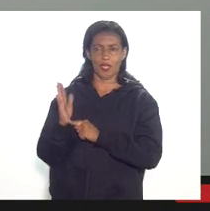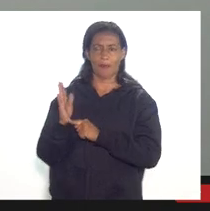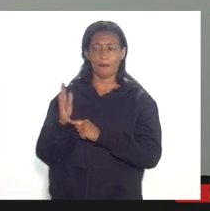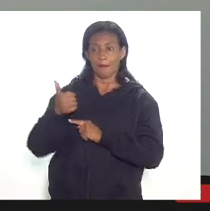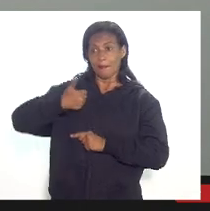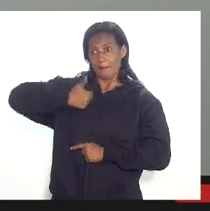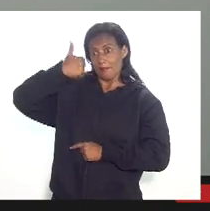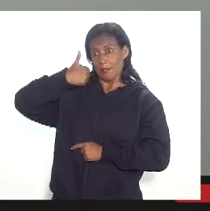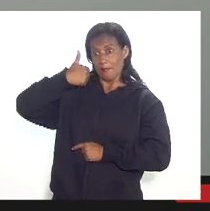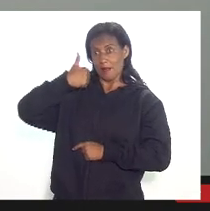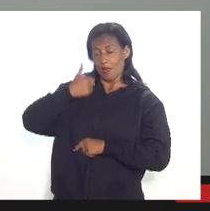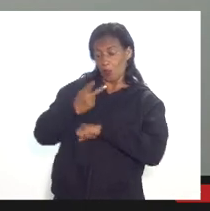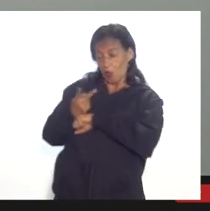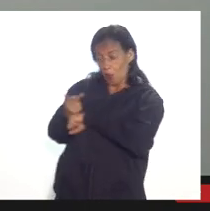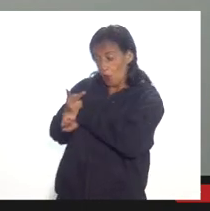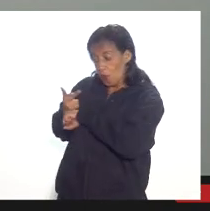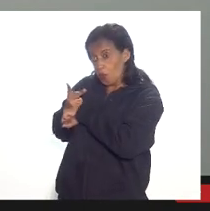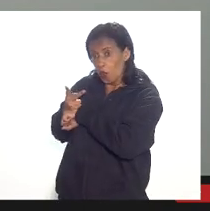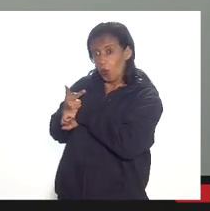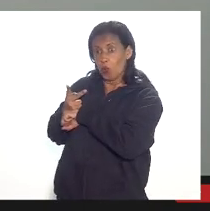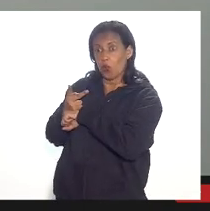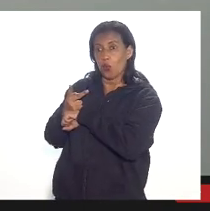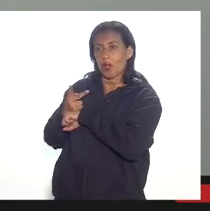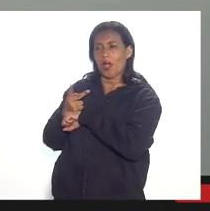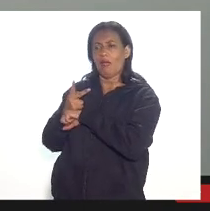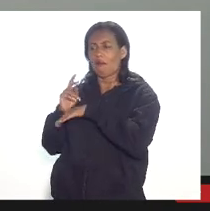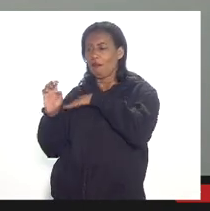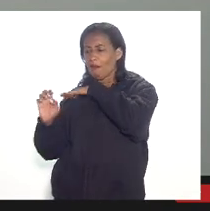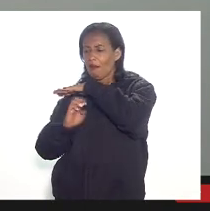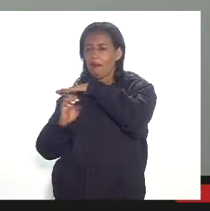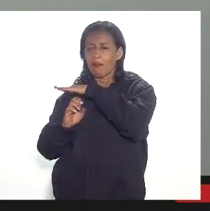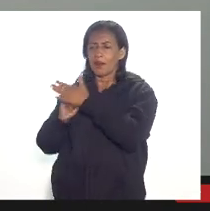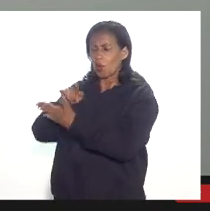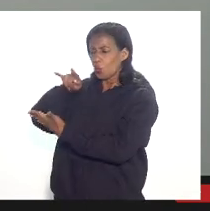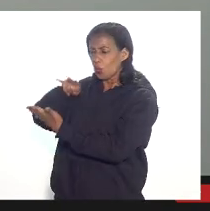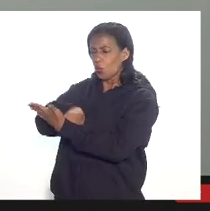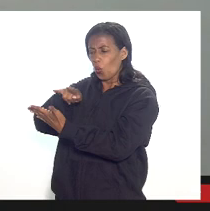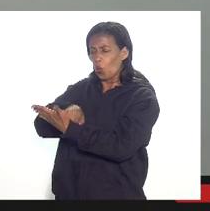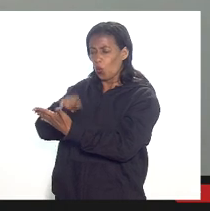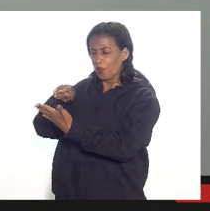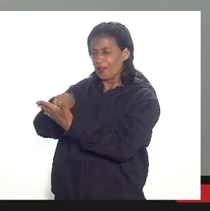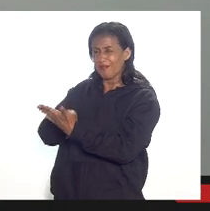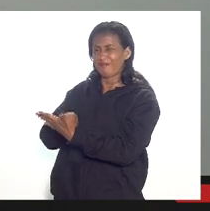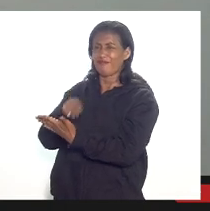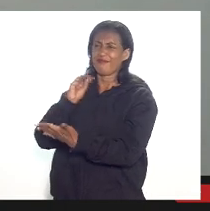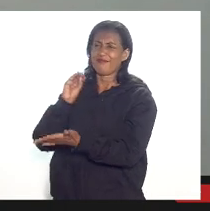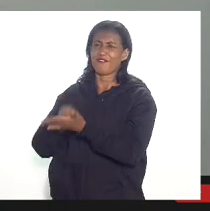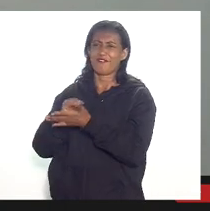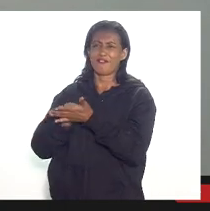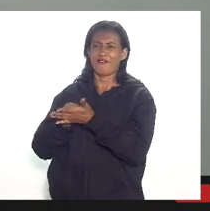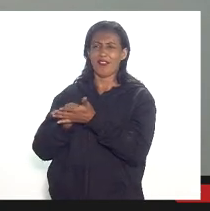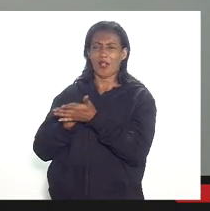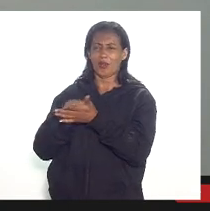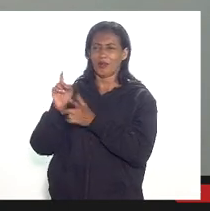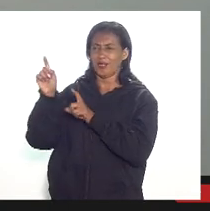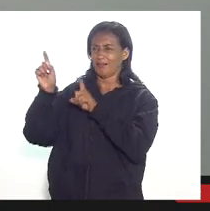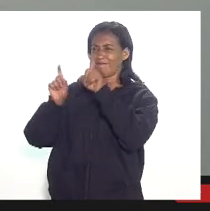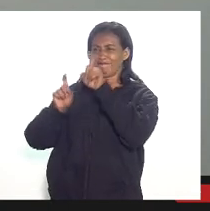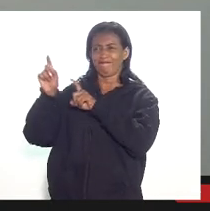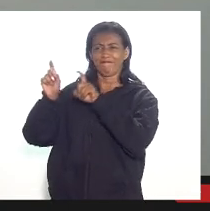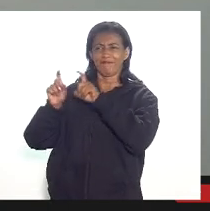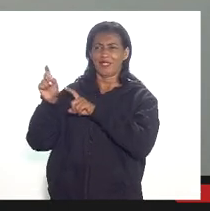das informações já apresentadas pela empresa pelas empresas e as informações são extremamente desestruturadas são muito não